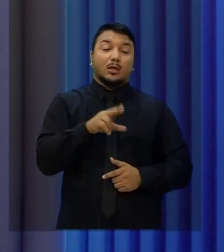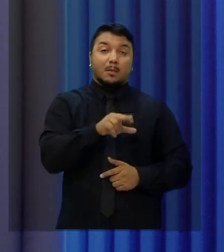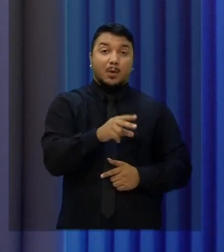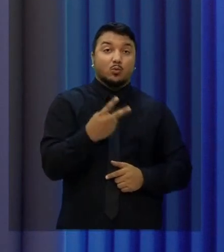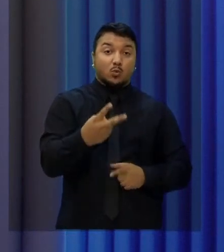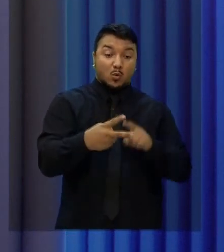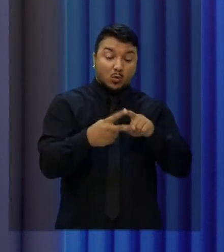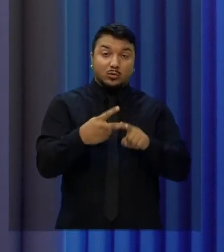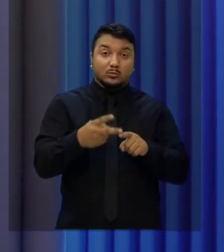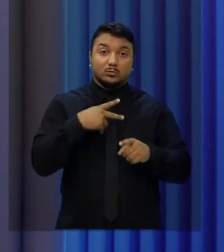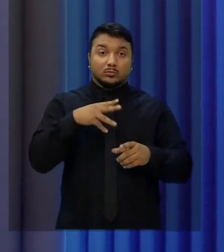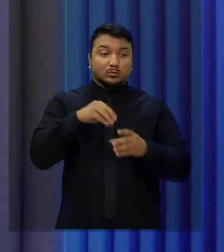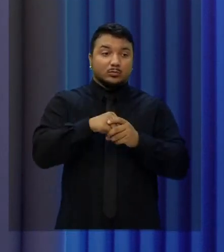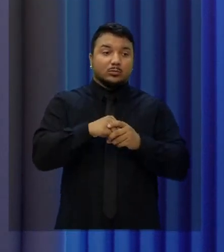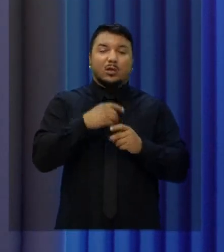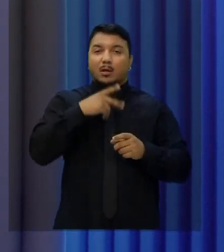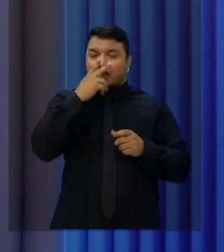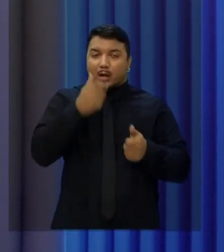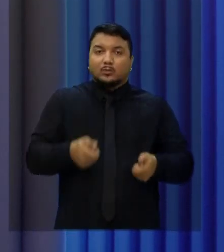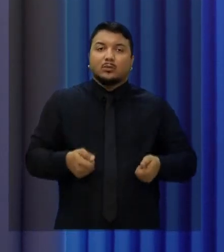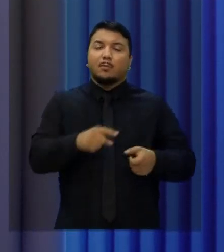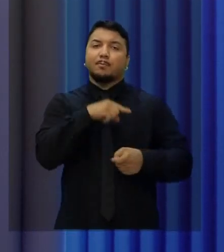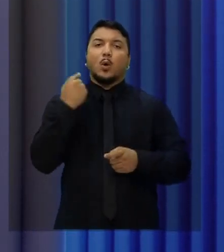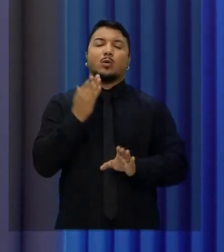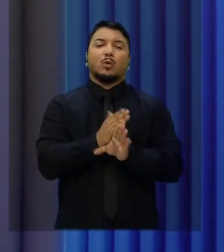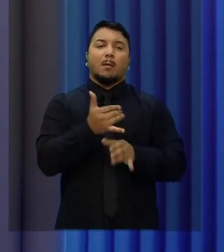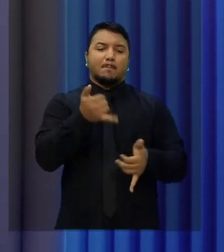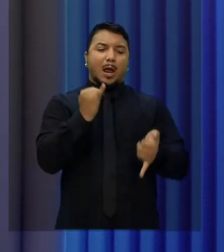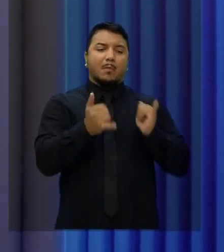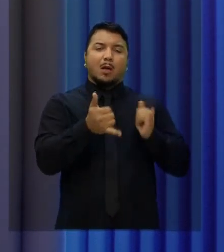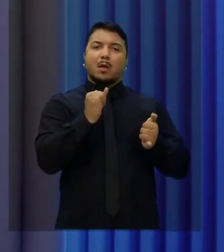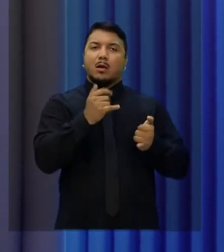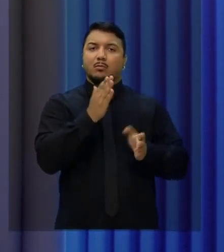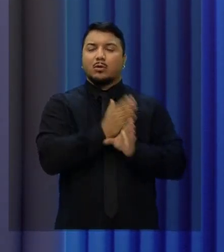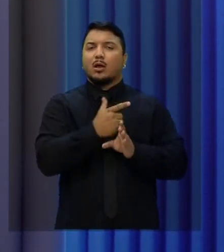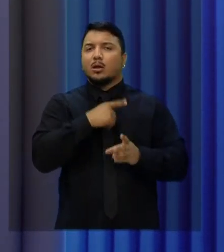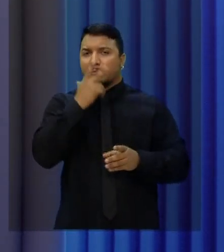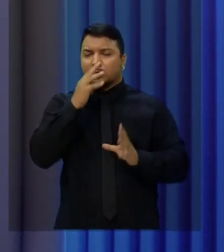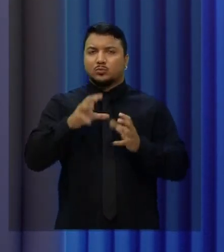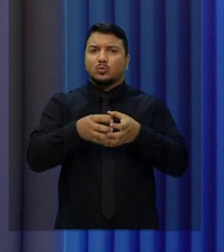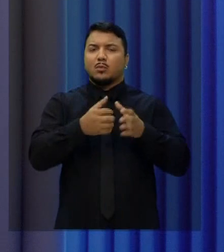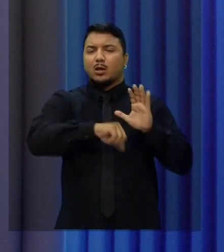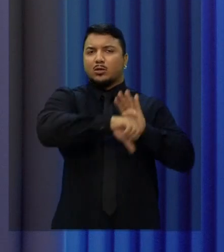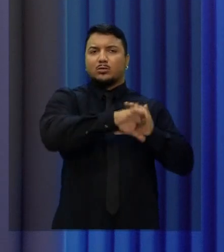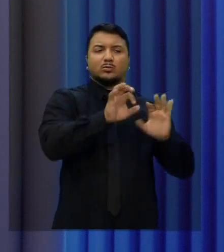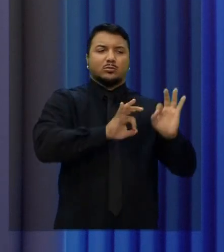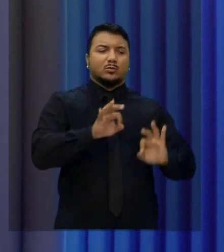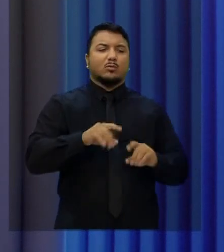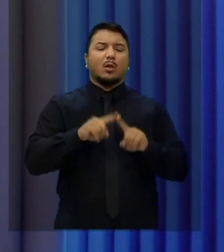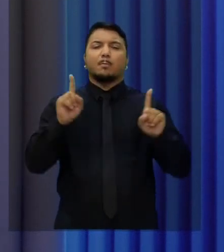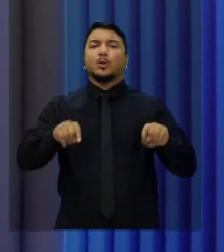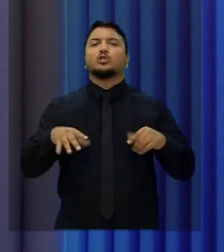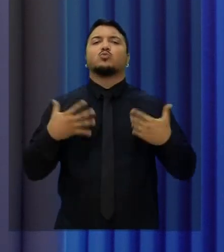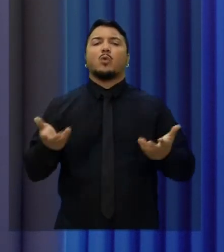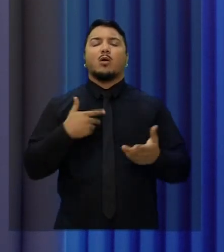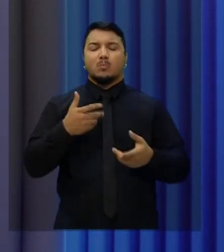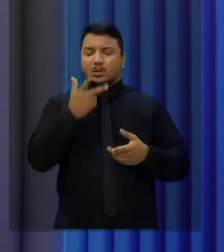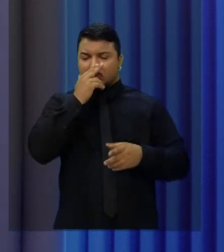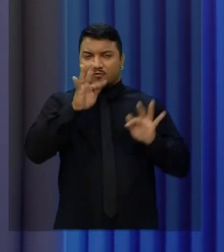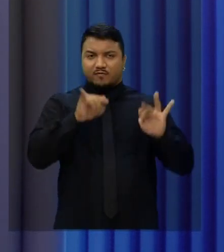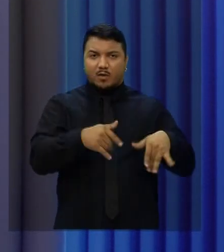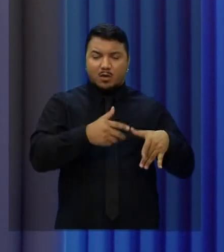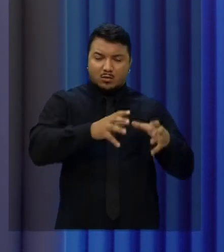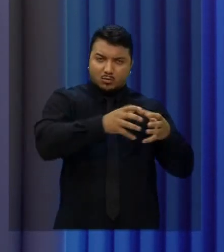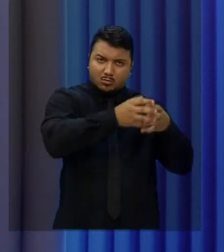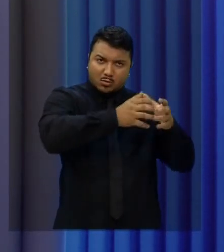carrinho de sucata, mortos por tiros em virtude de facções. Qual é o seu projeto para a segurança pública para acabar com o domínio do crime